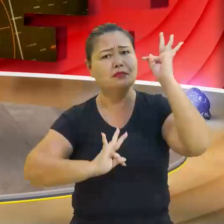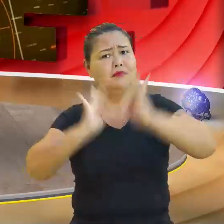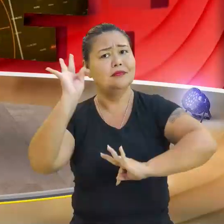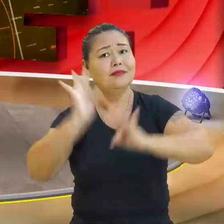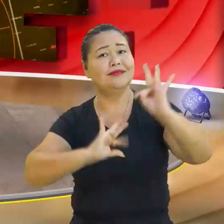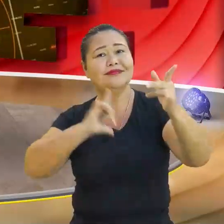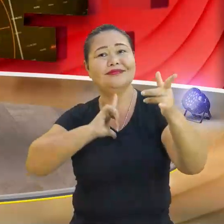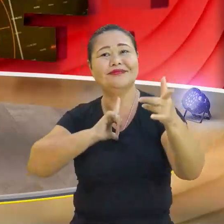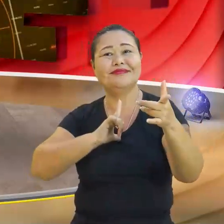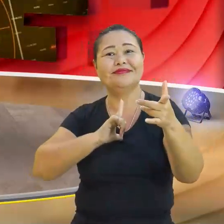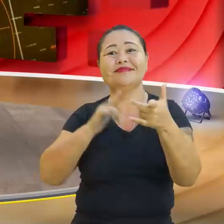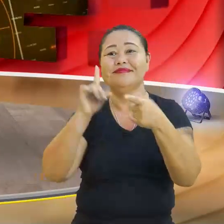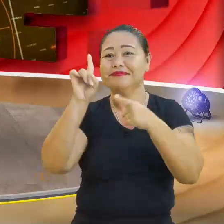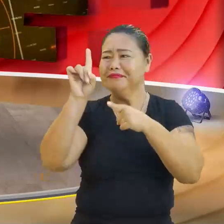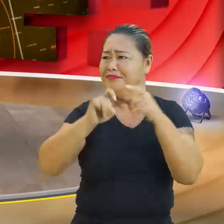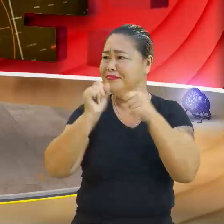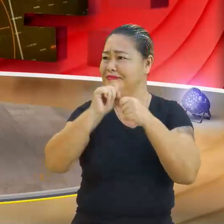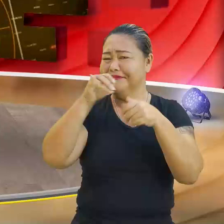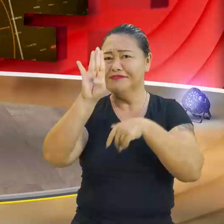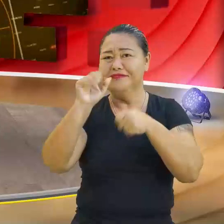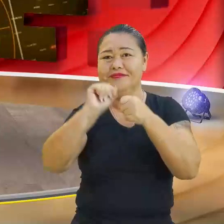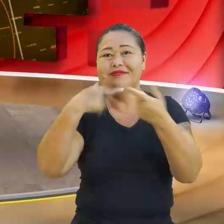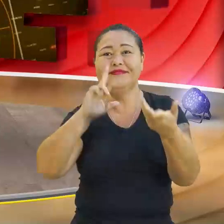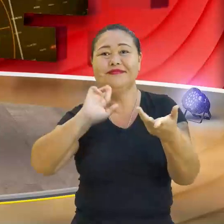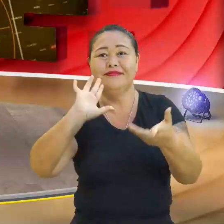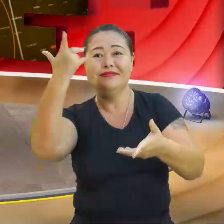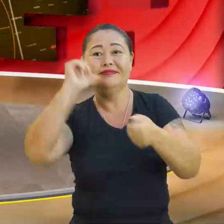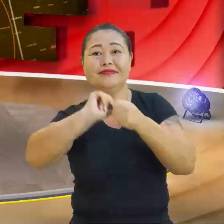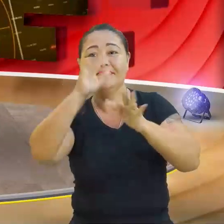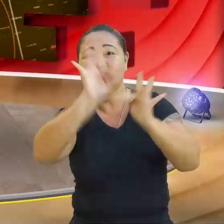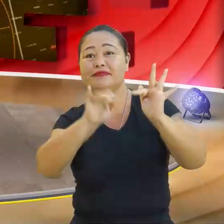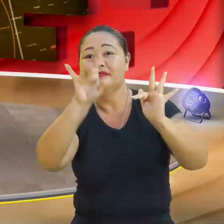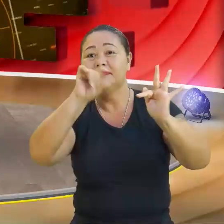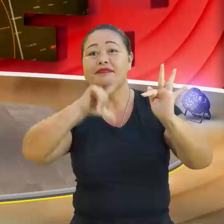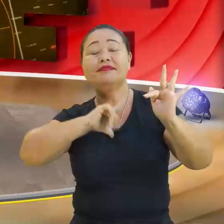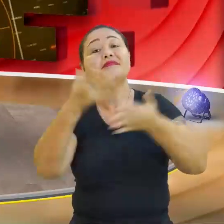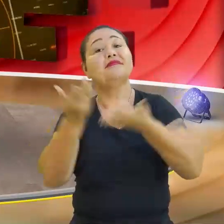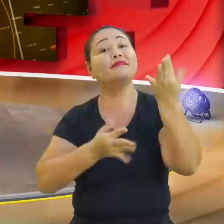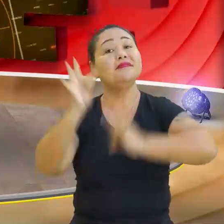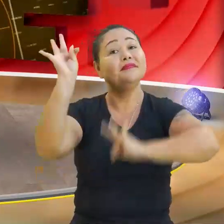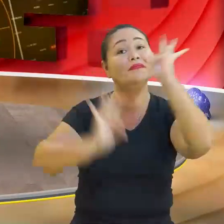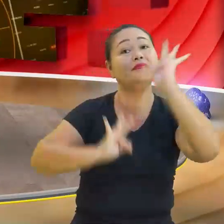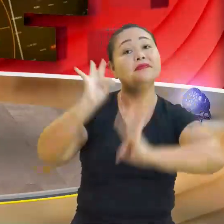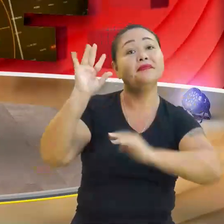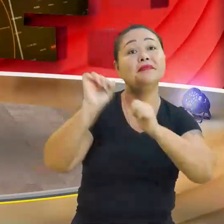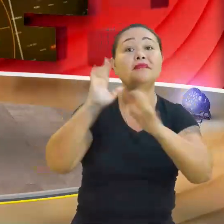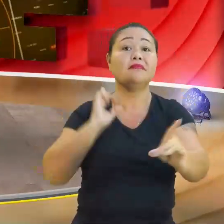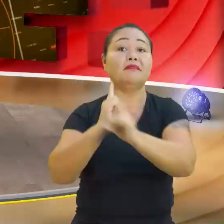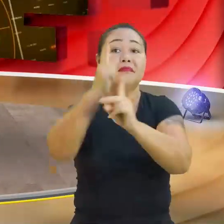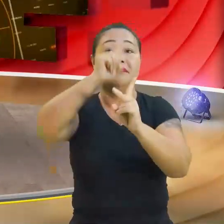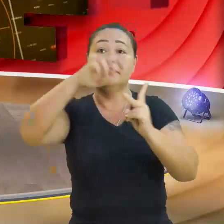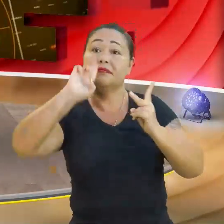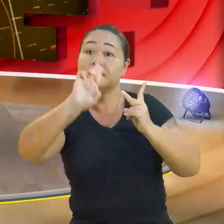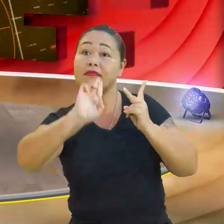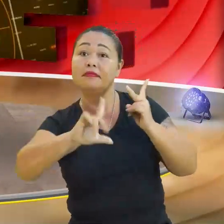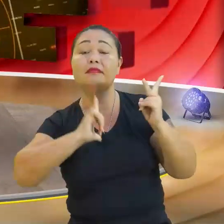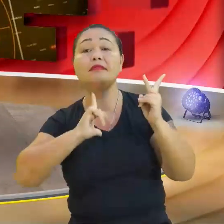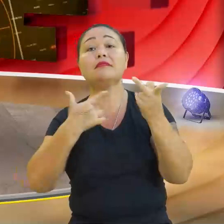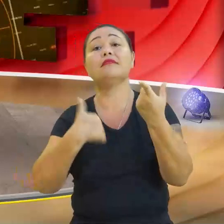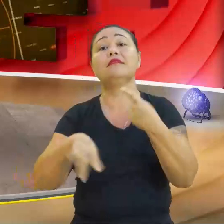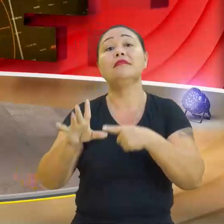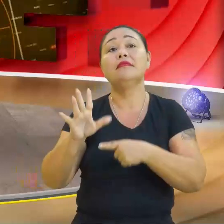Fx, ax, mais b, vai ficar fácil para mim. Para resolver a função afim, mediação. Para encontrar a raiz, mediação.